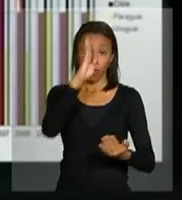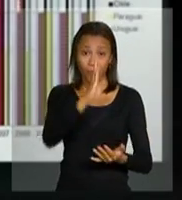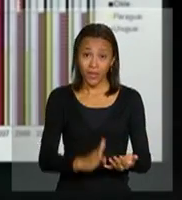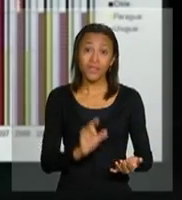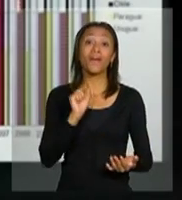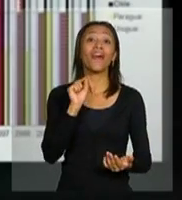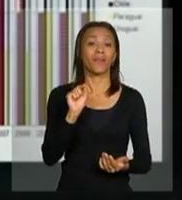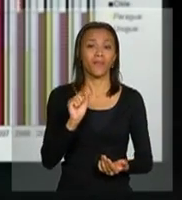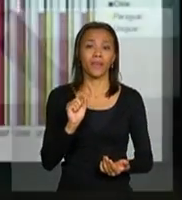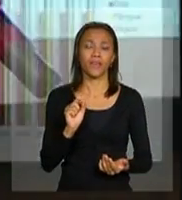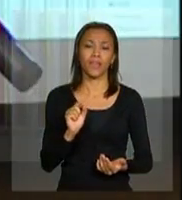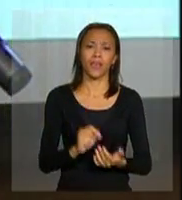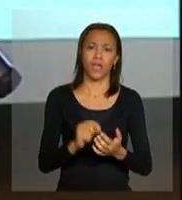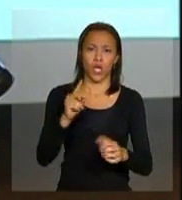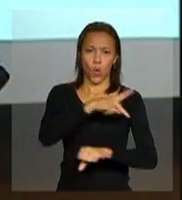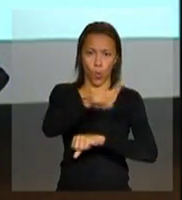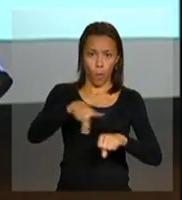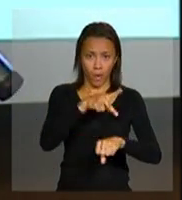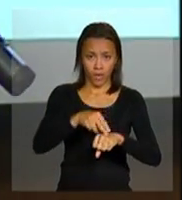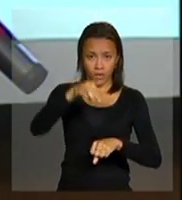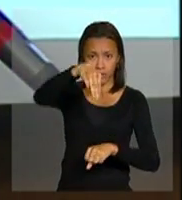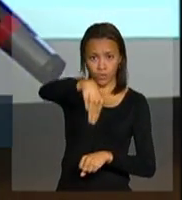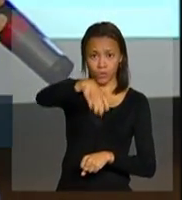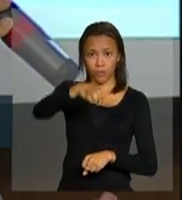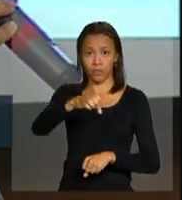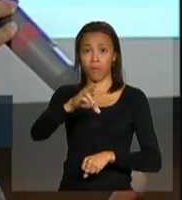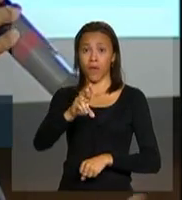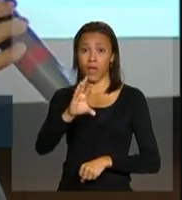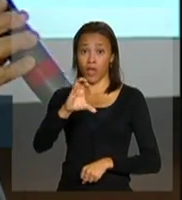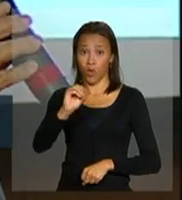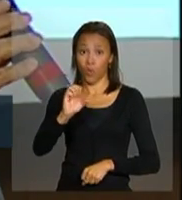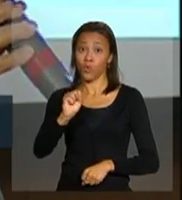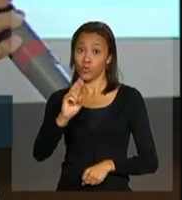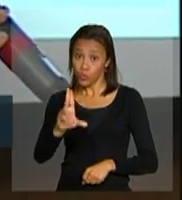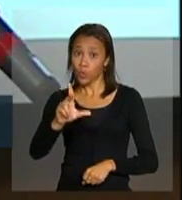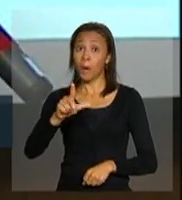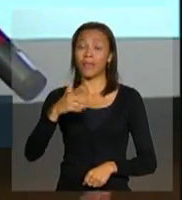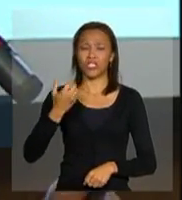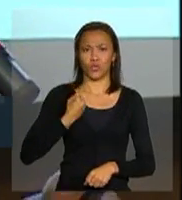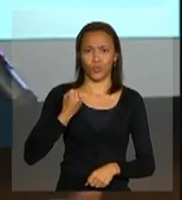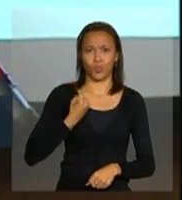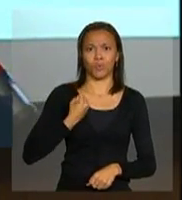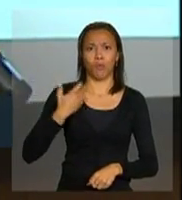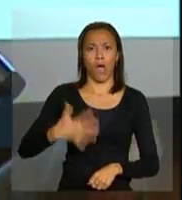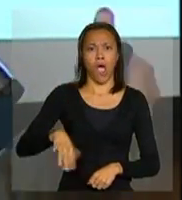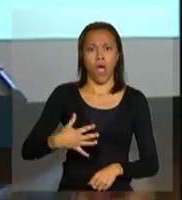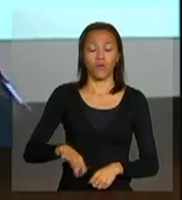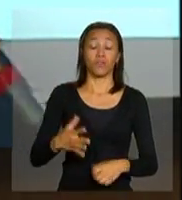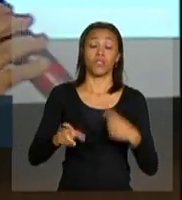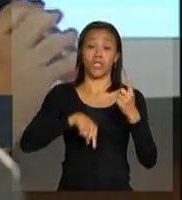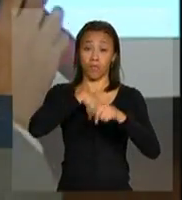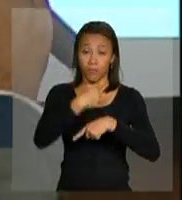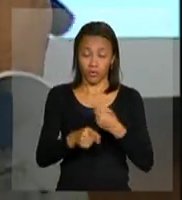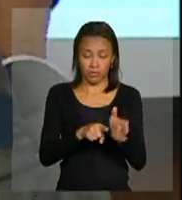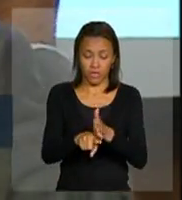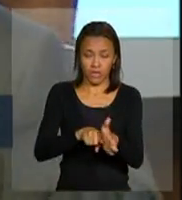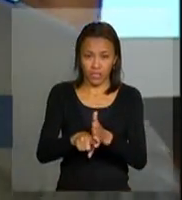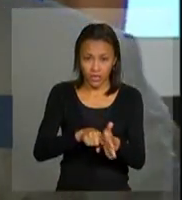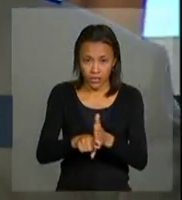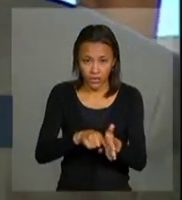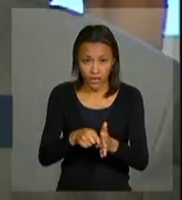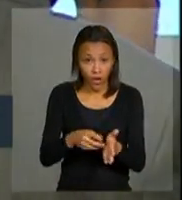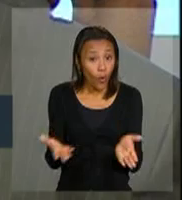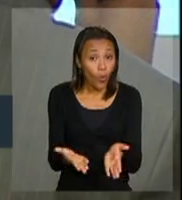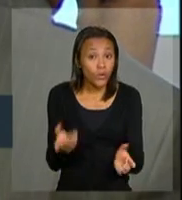considerado o país do Mercosul que apresentava a maior taxa de prevalência. Isso ficou rigido a partir de dados científicos e que vemos